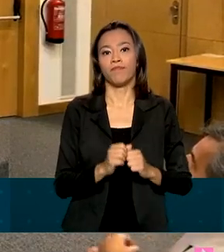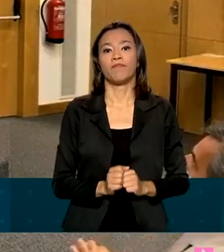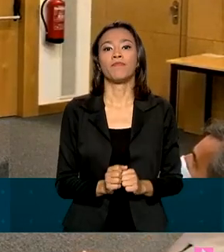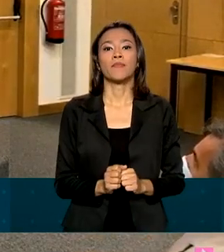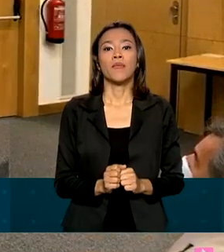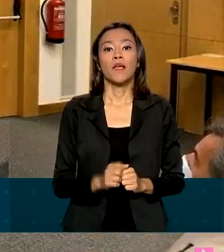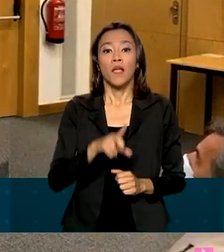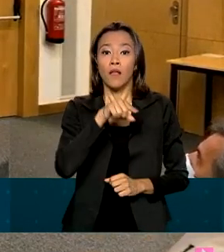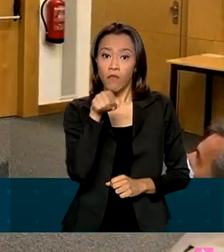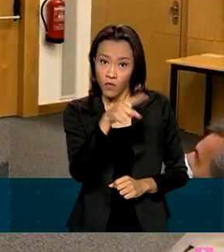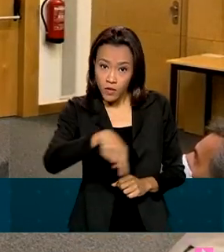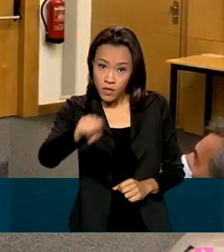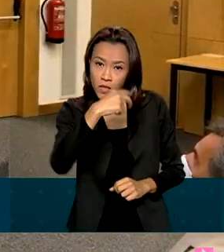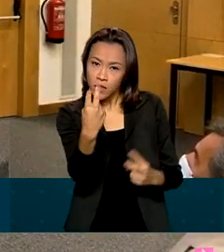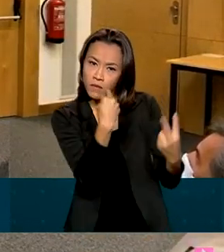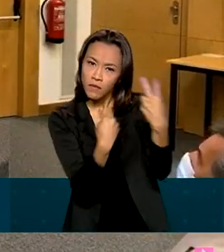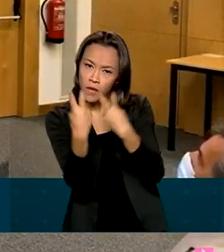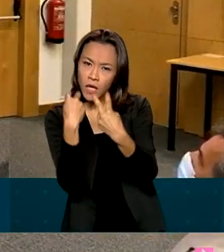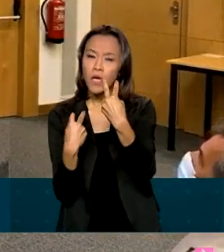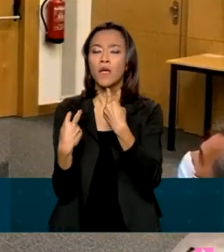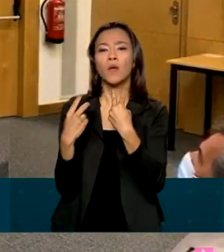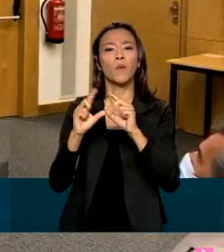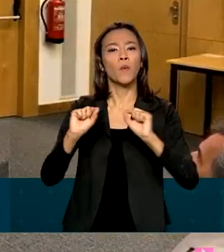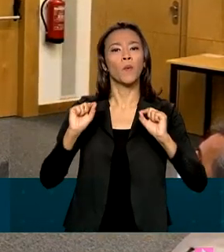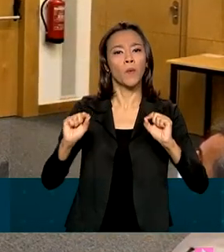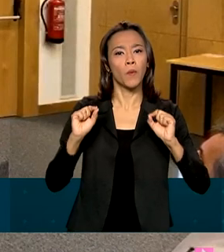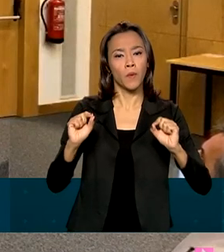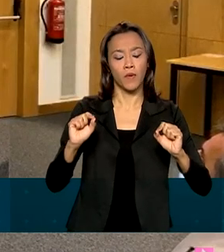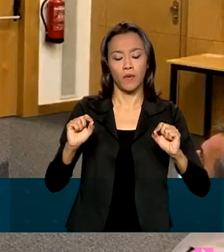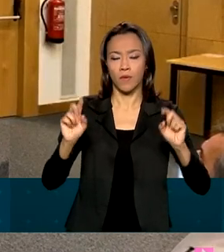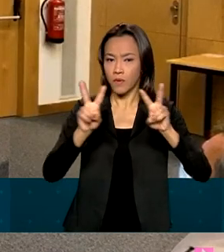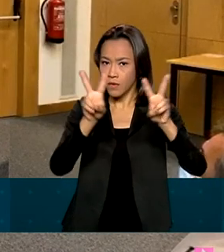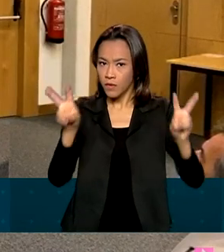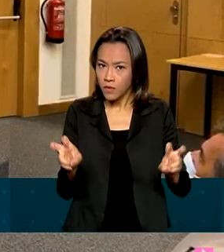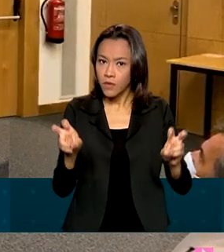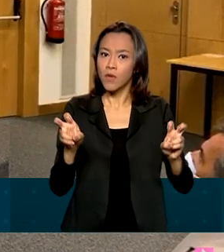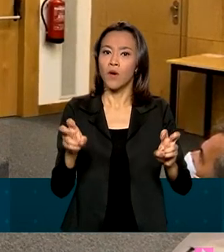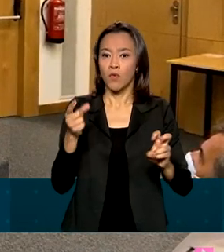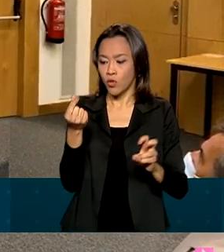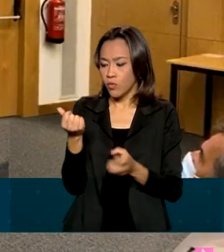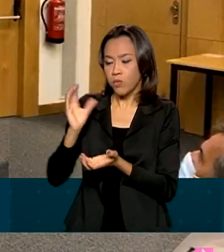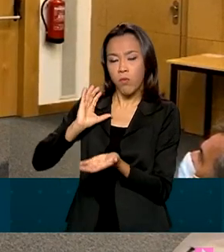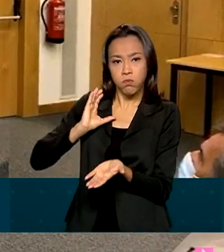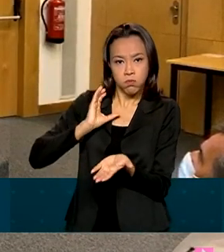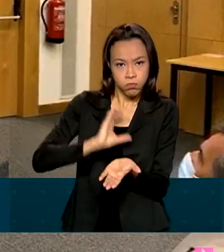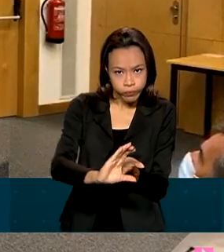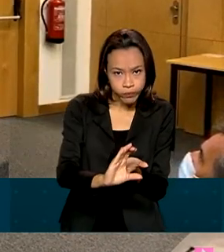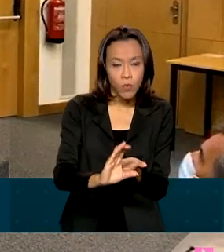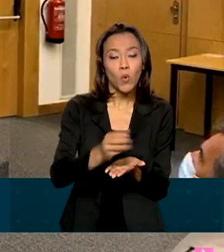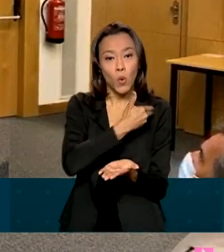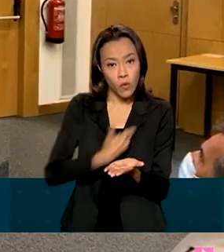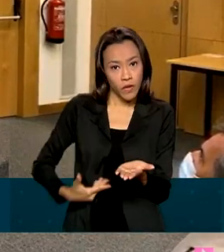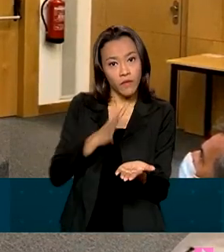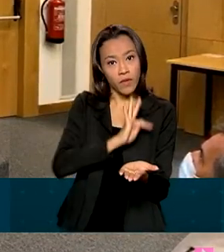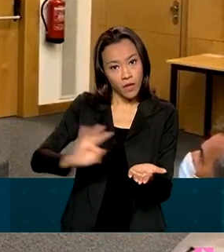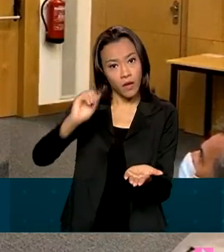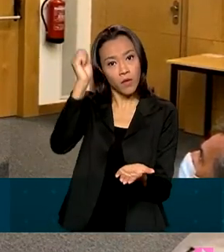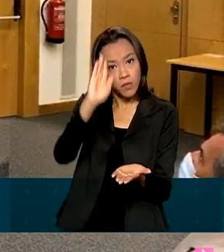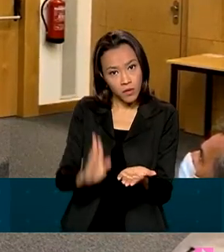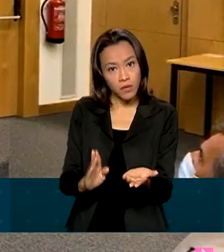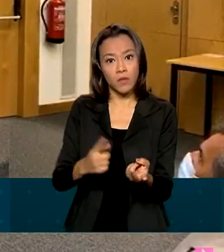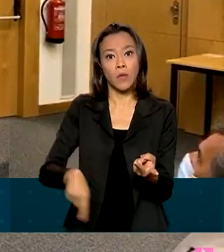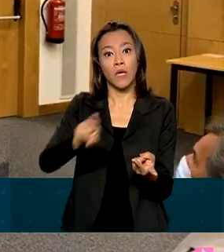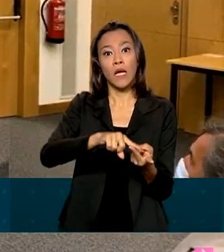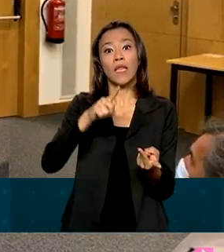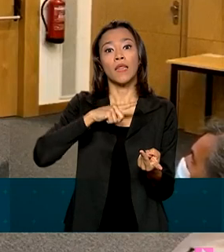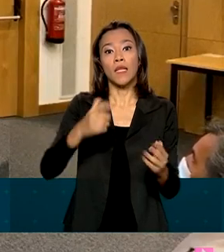vejam que os senhores, em relação à alocação de recursos, o governo federal tem um ministério